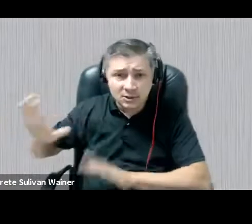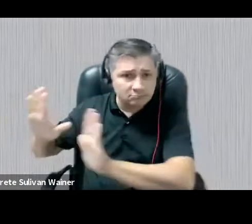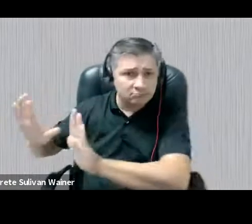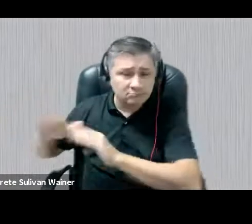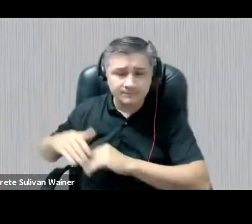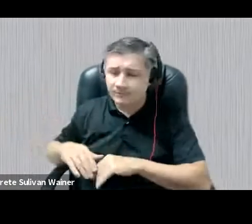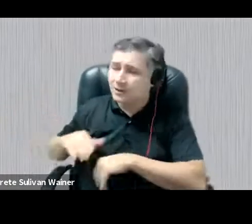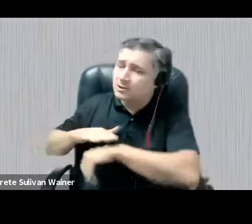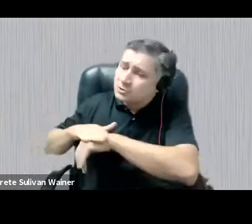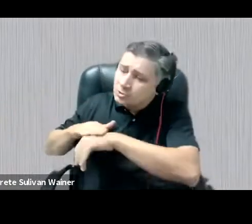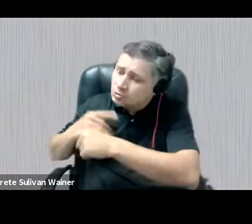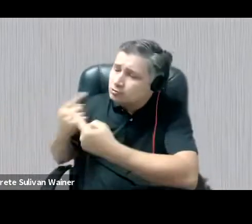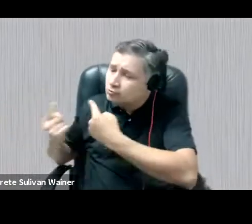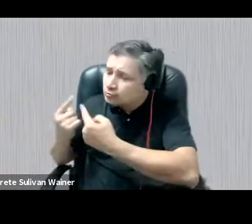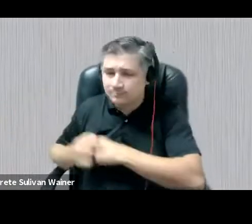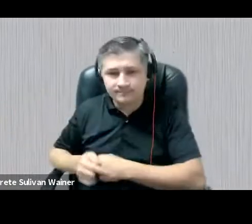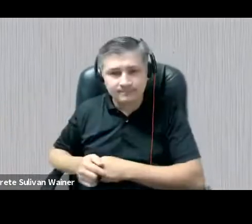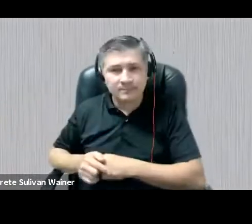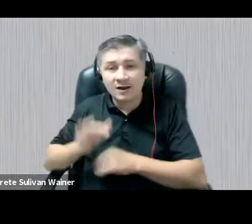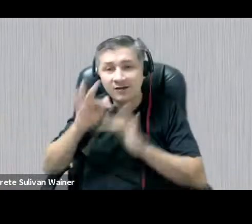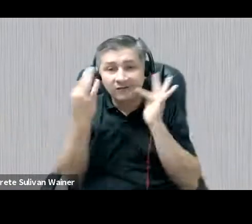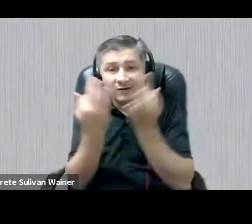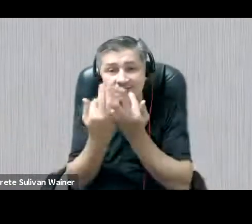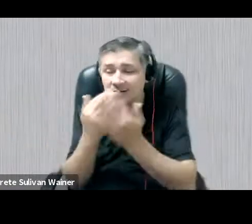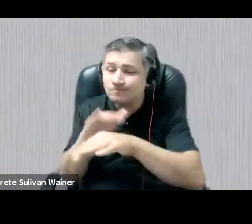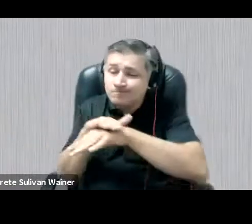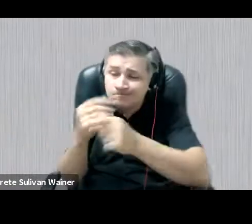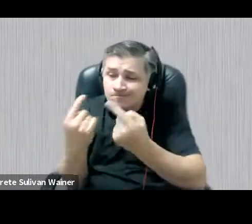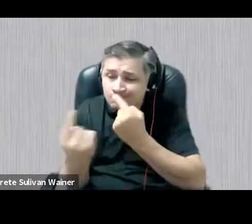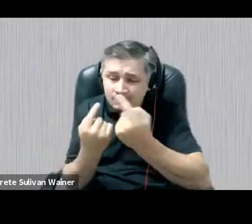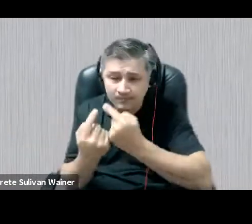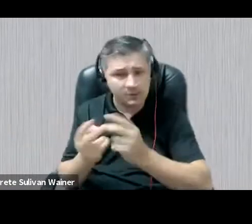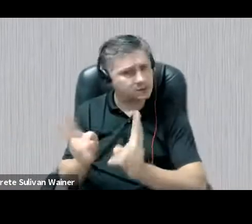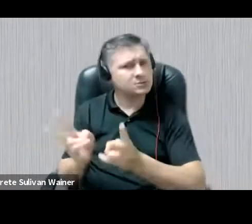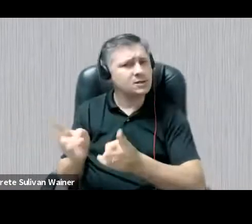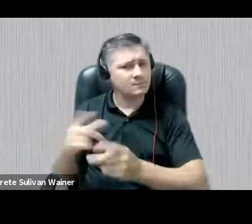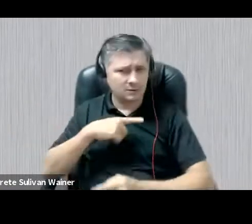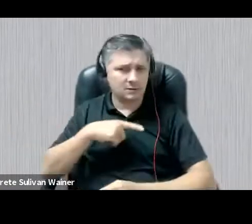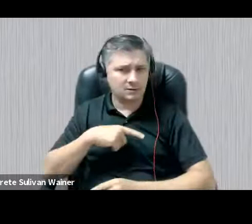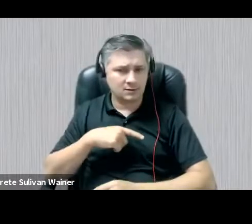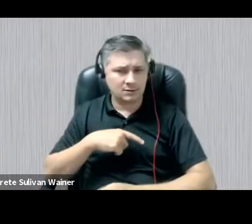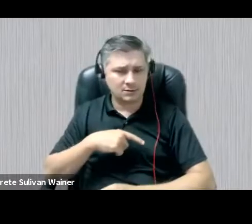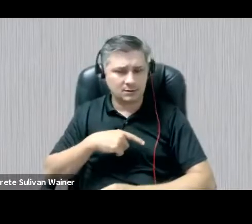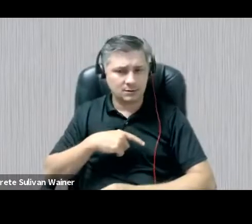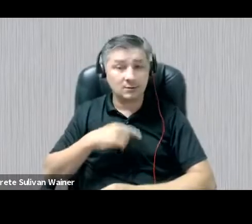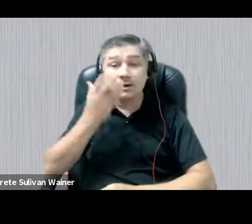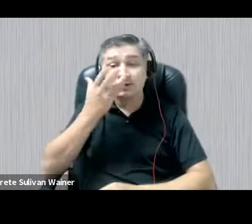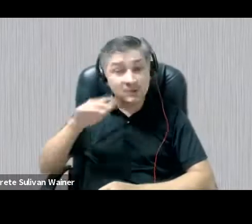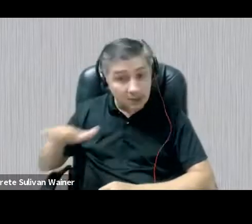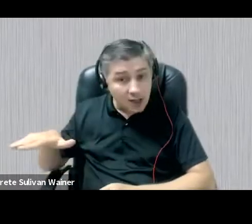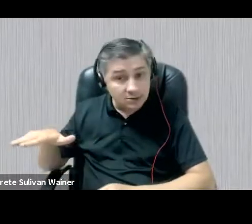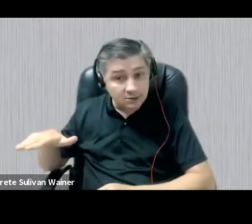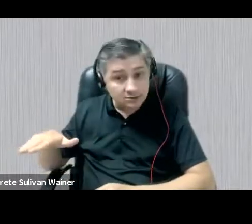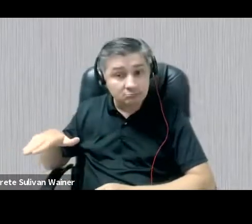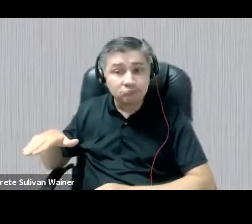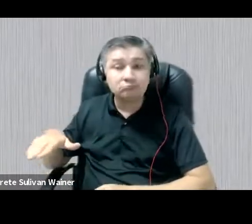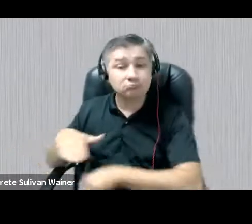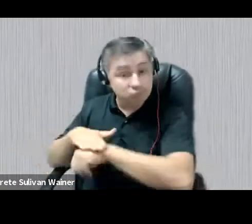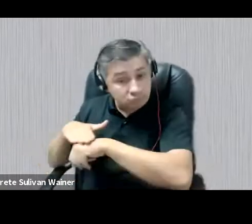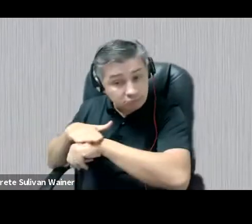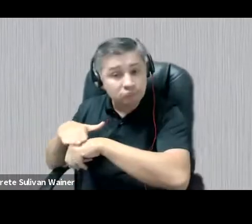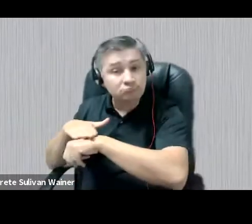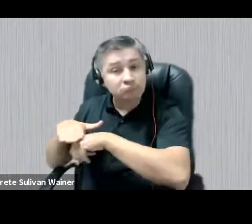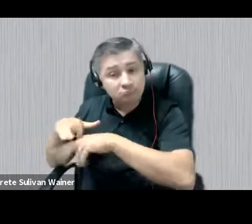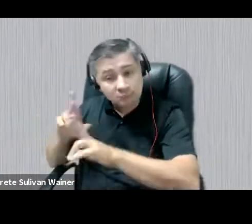pedagógico, com as famílias, sempre se deu. Com as crianças, muito marcado pelas